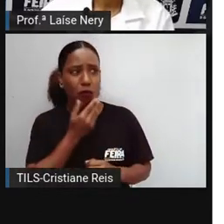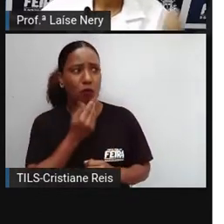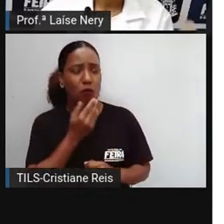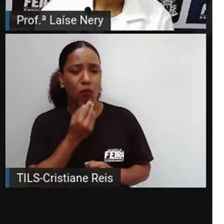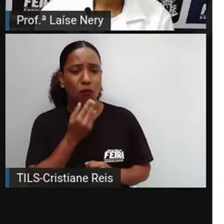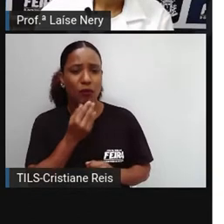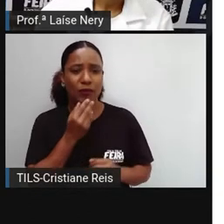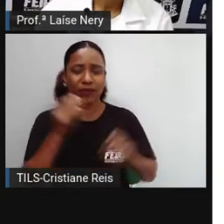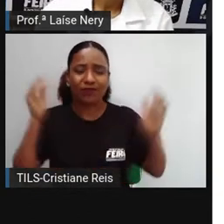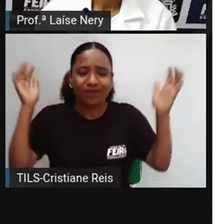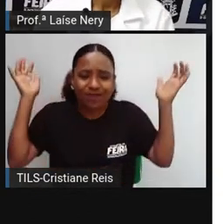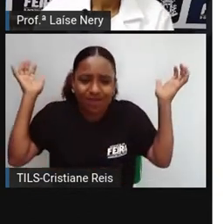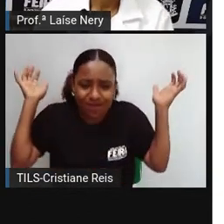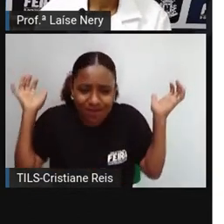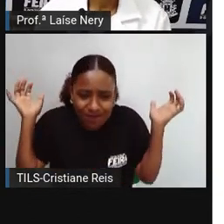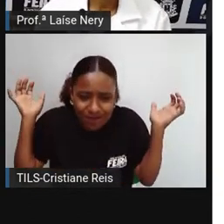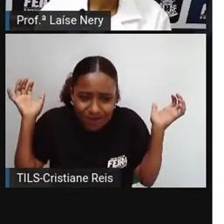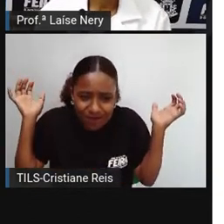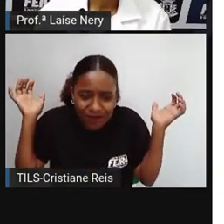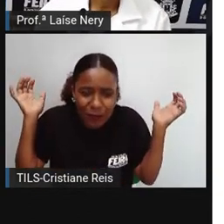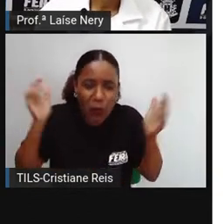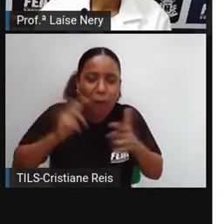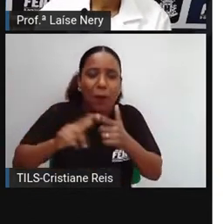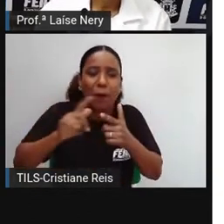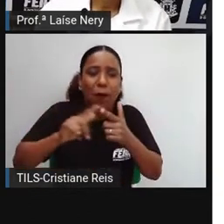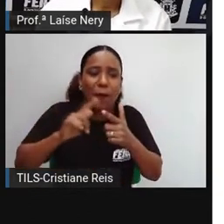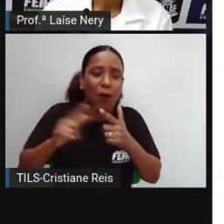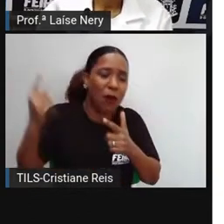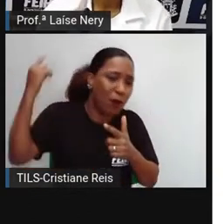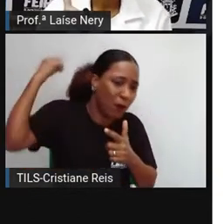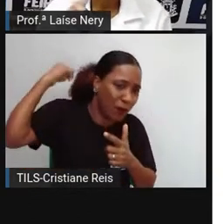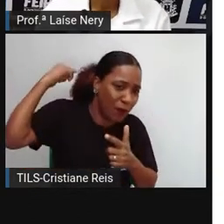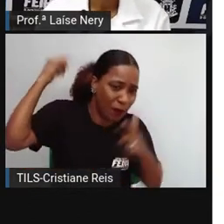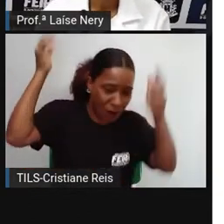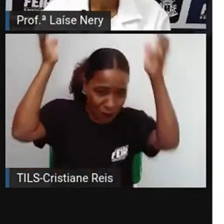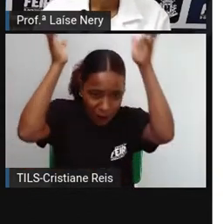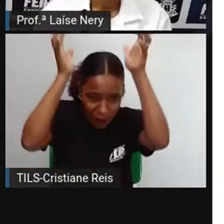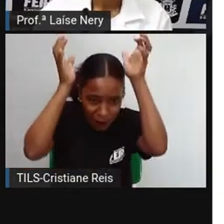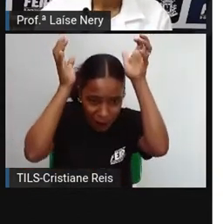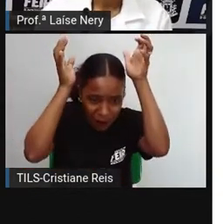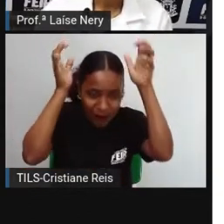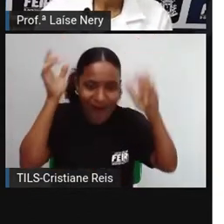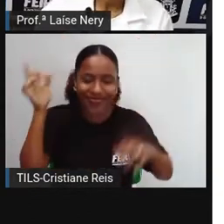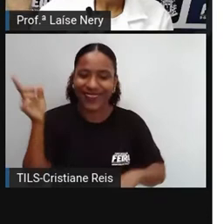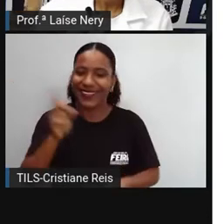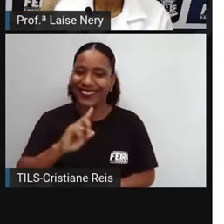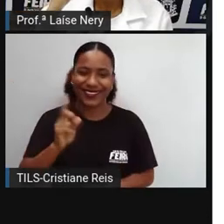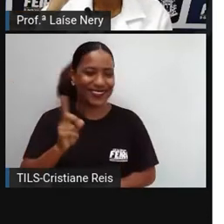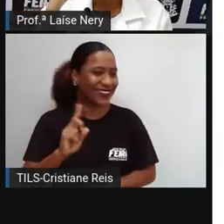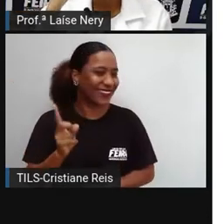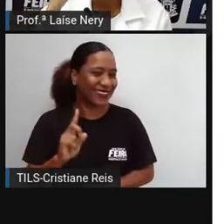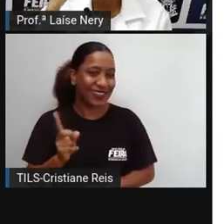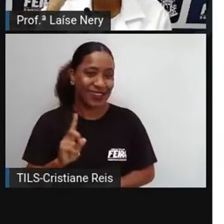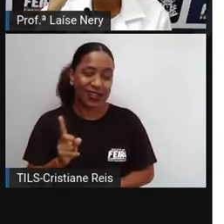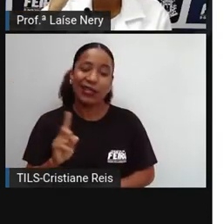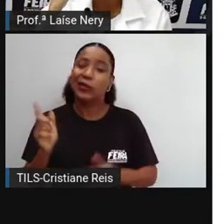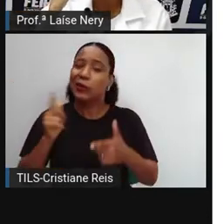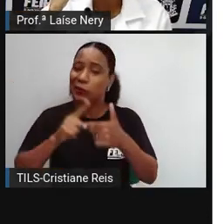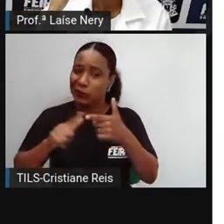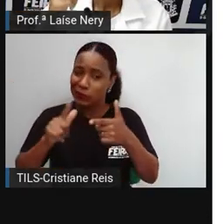A pedra e a abóbora? Não, era a falta de